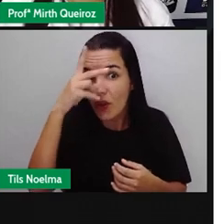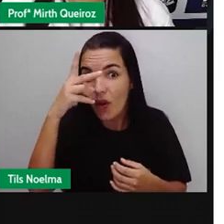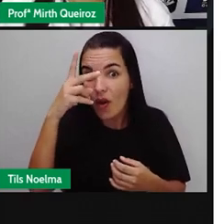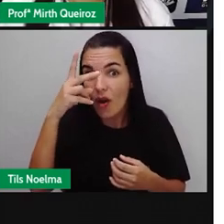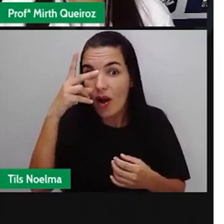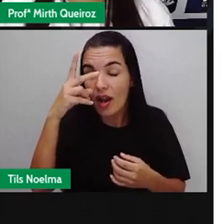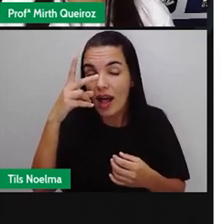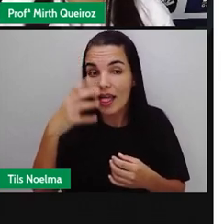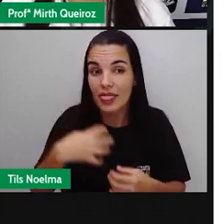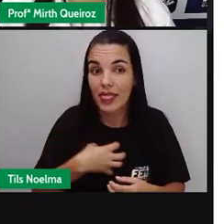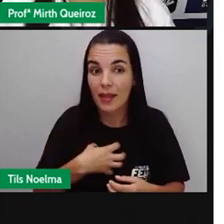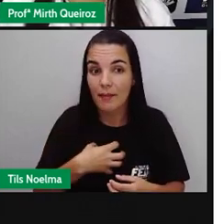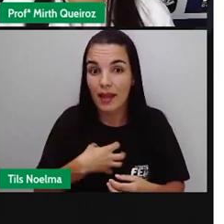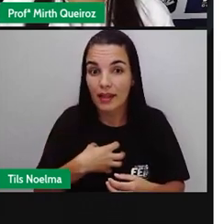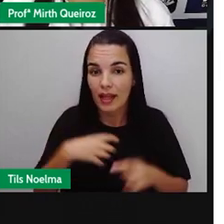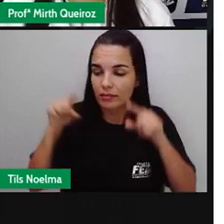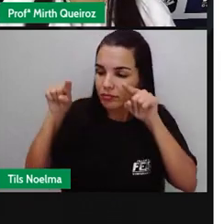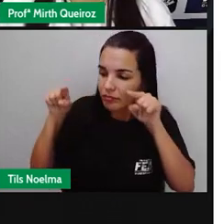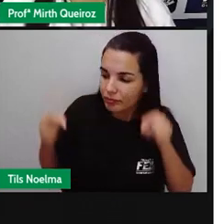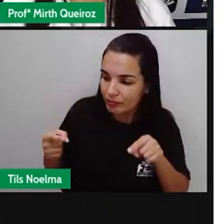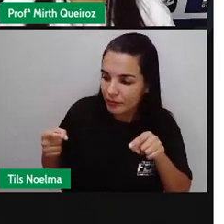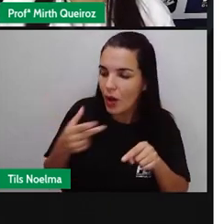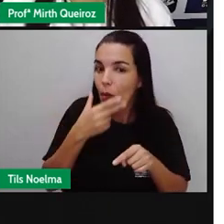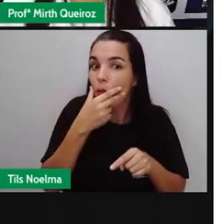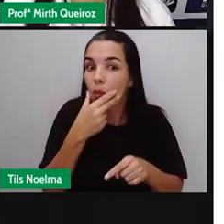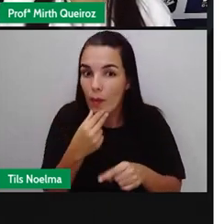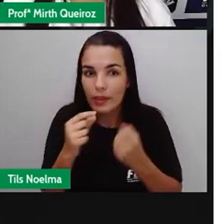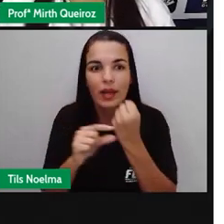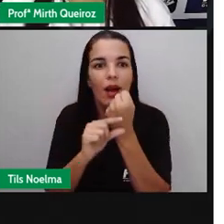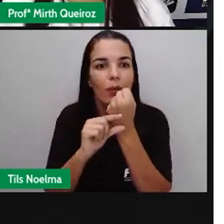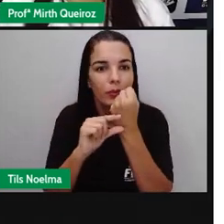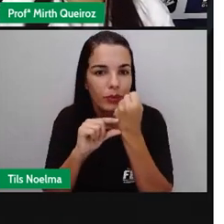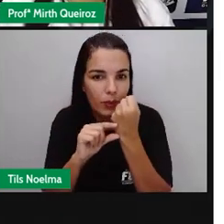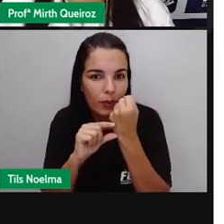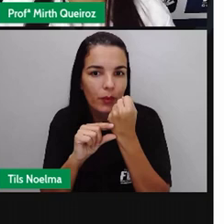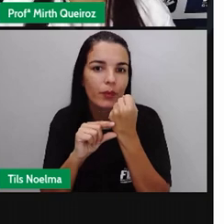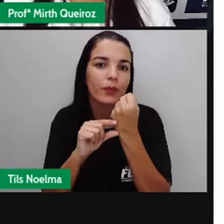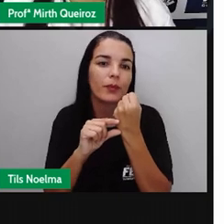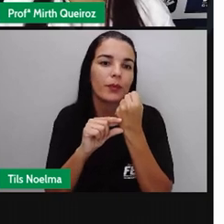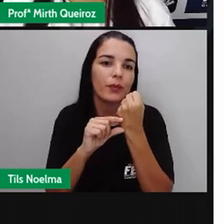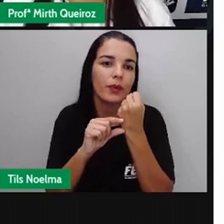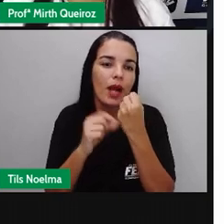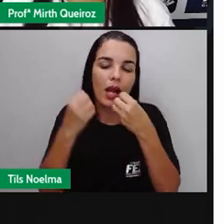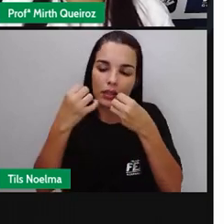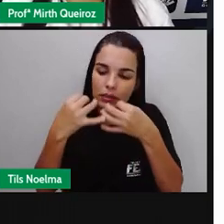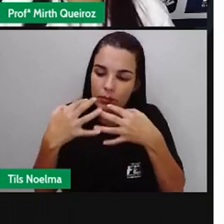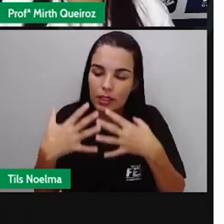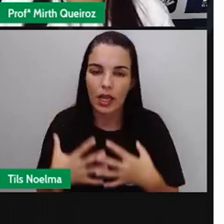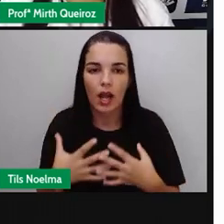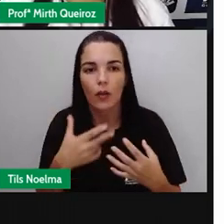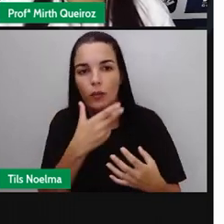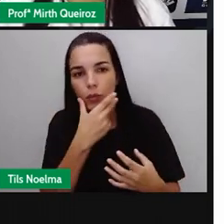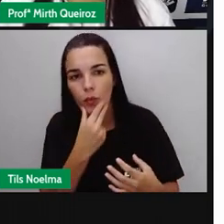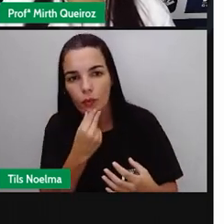da Bahia. Entre parênteses. Jorge Amado, vírgula Marmorto, vírgula 1936. Que é o